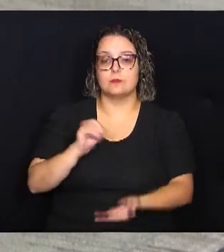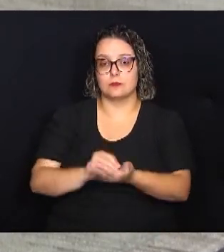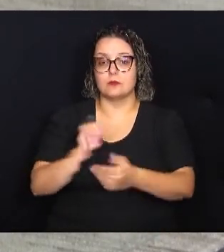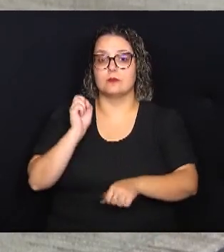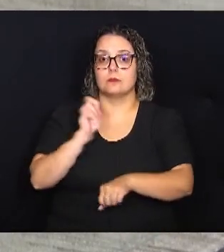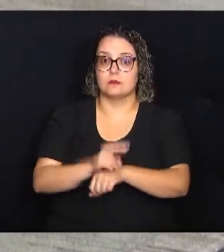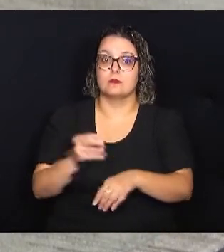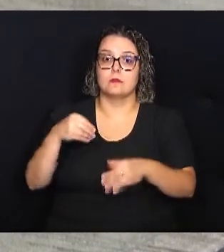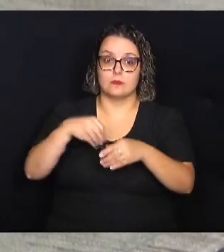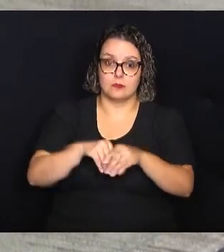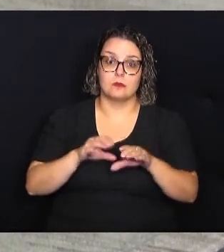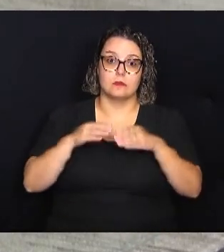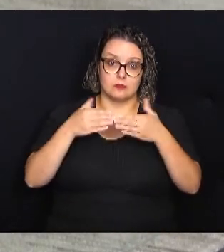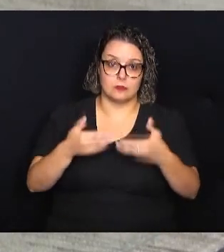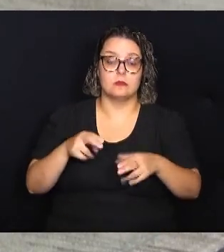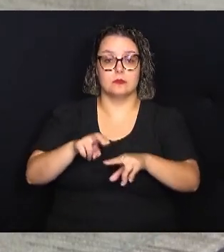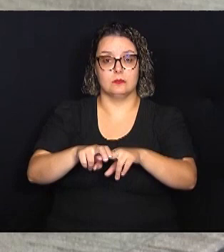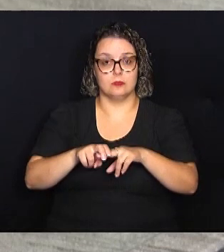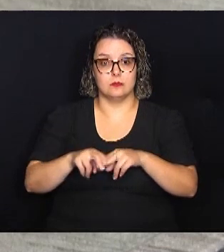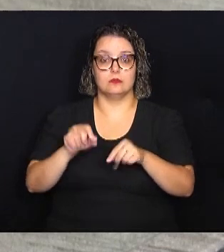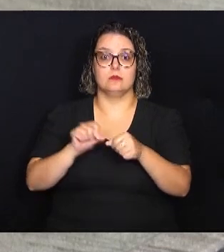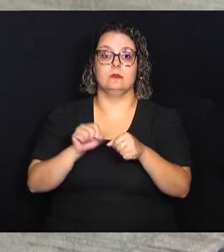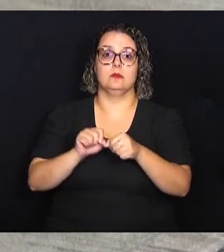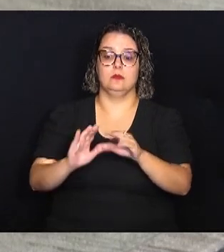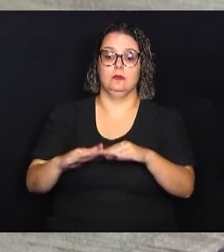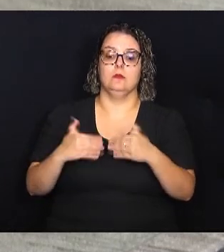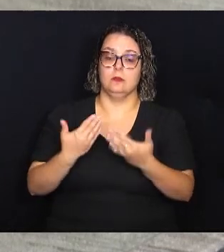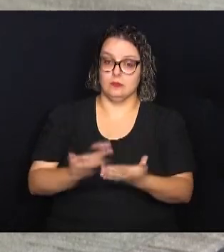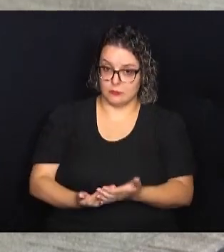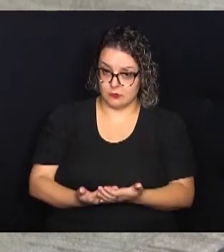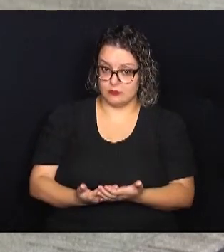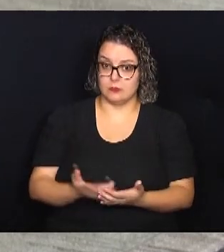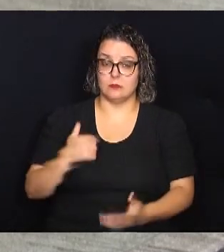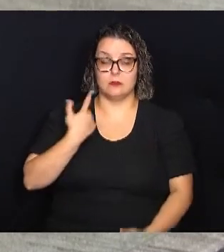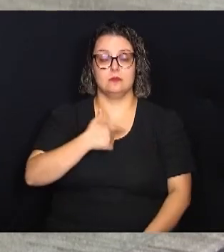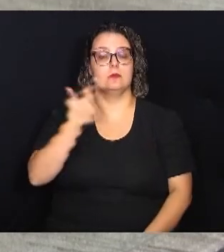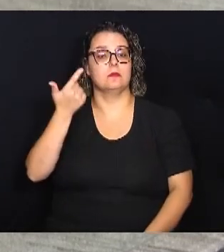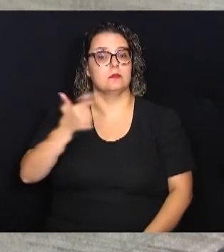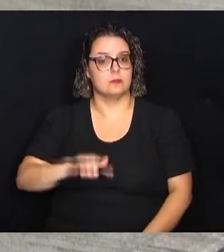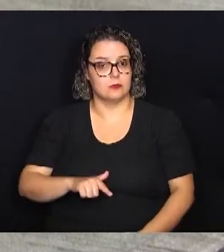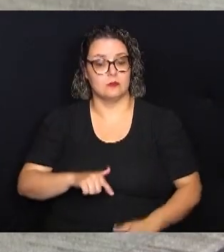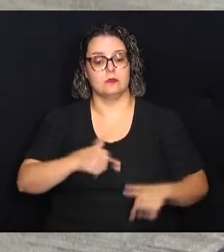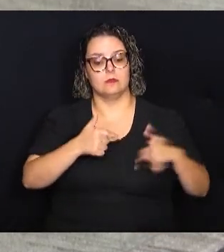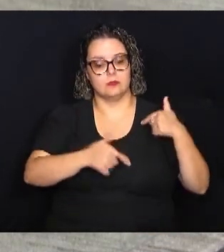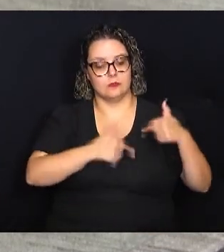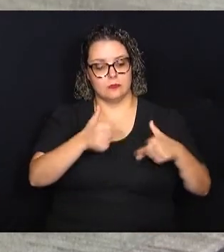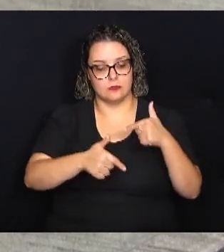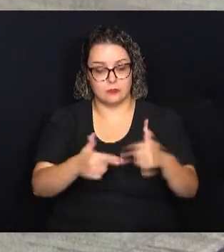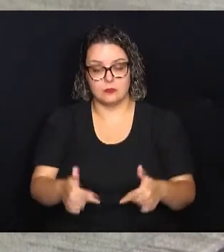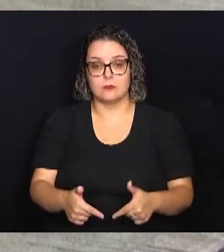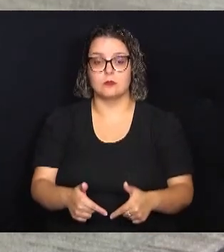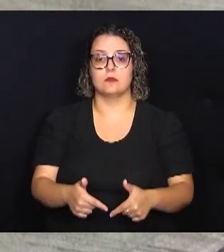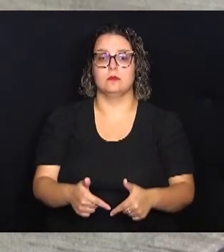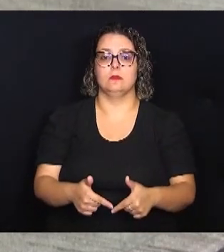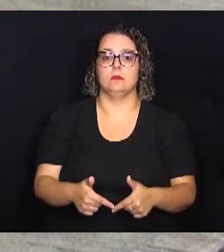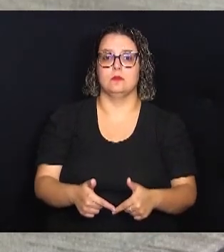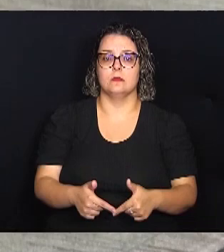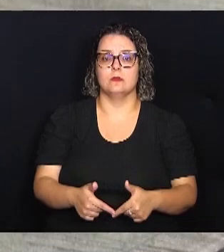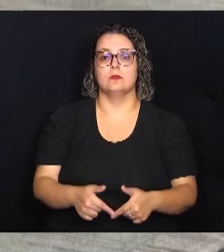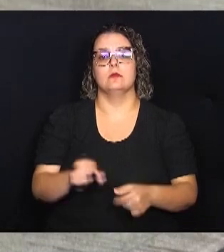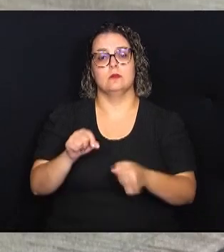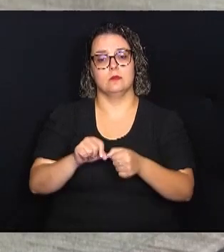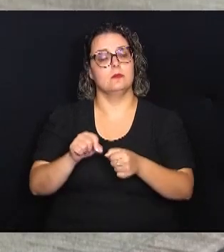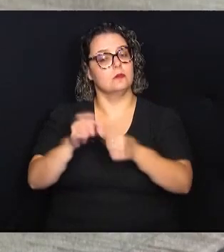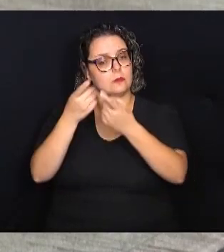comunidade. Então, por isso foi feito o requerimento, nós vamos continuar trabalhando no sentido de fazer com que a dignidade